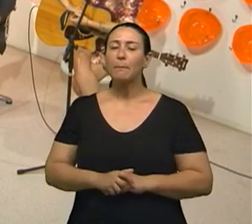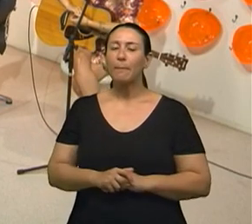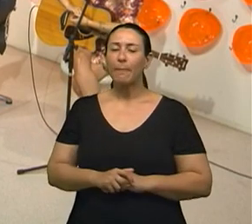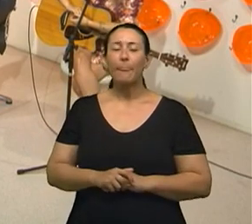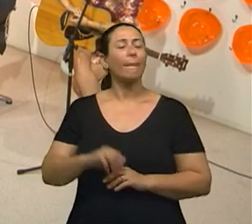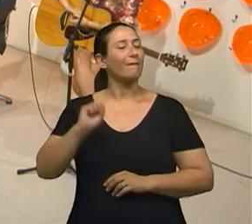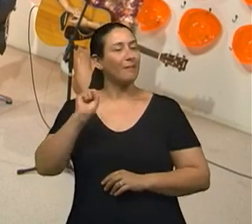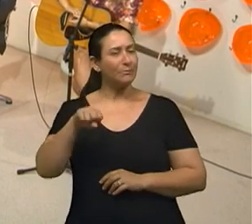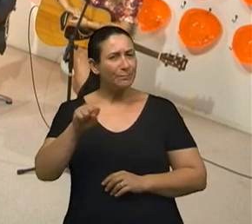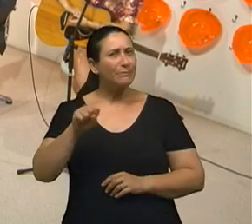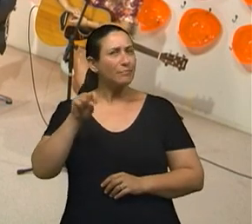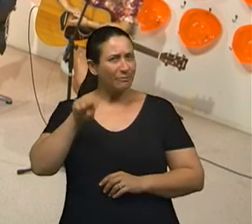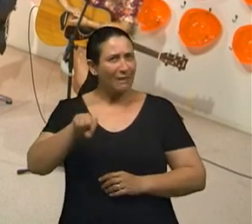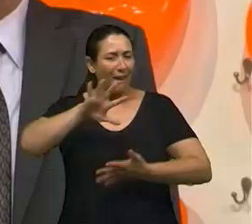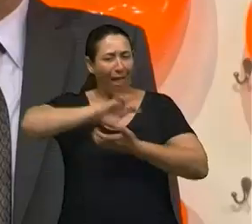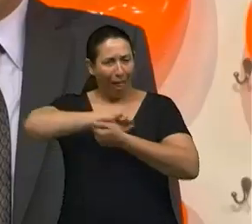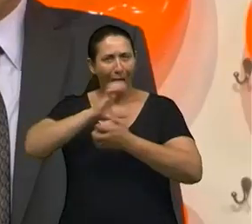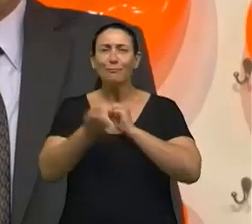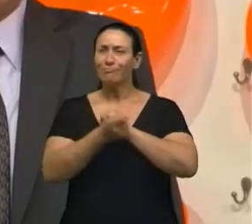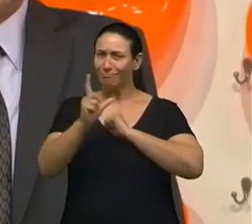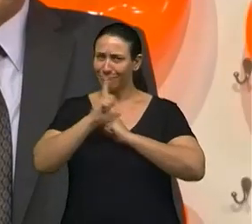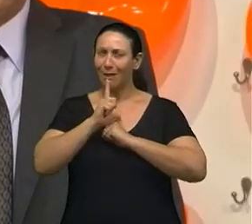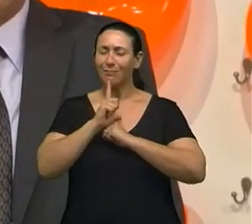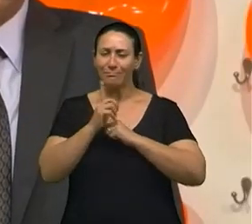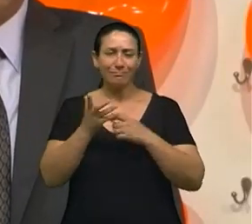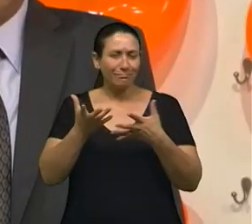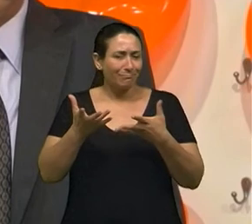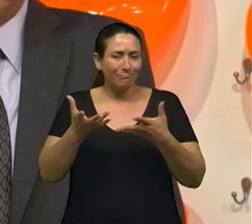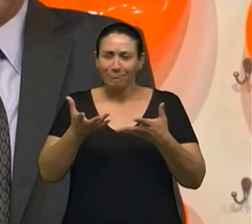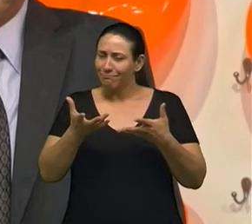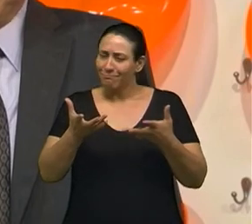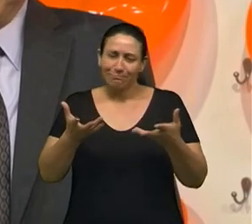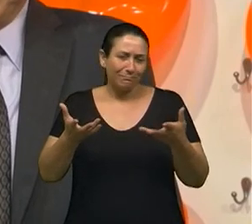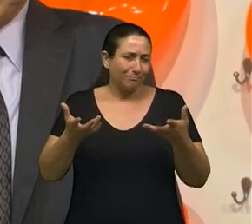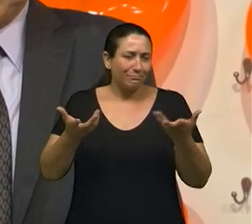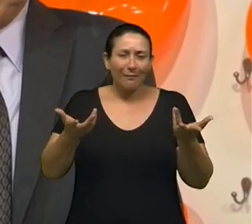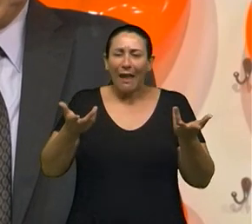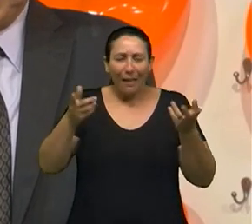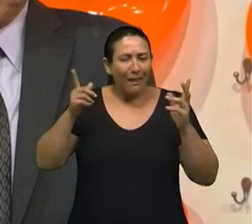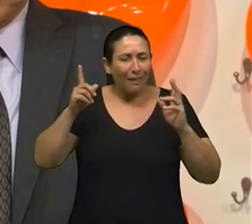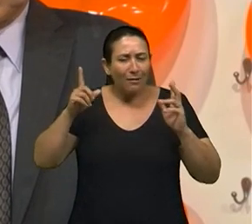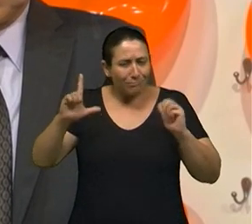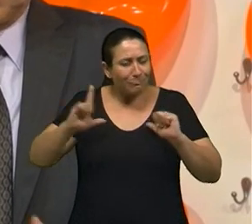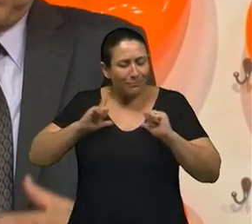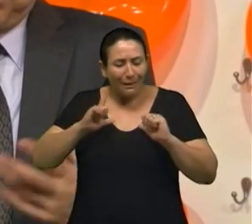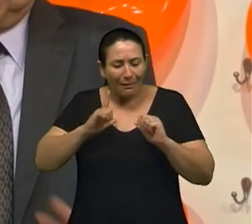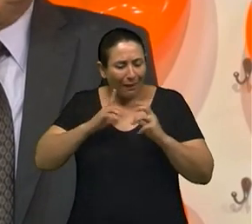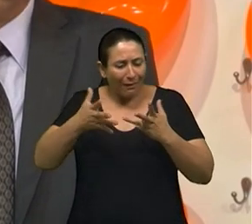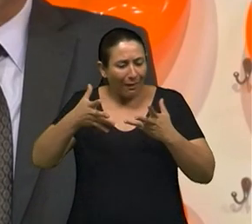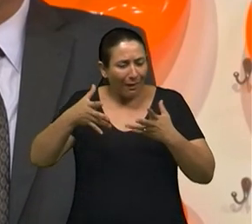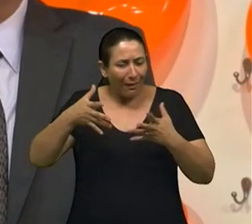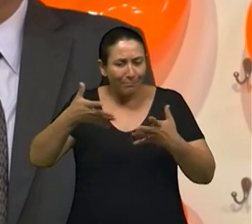acredito que a arte, nem diz determinados